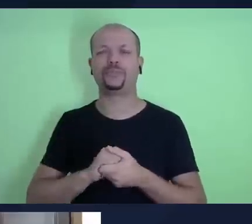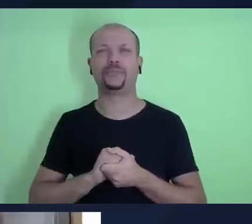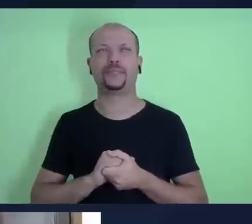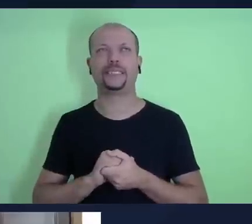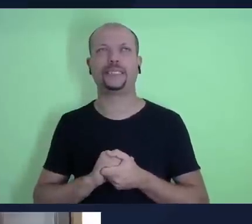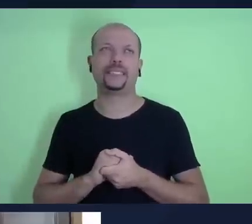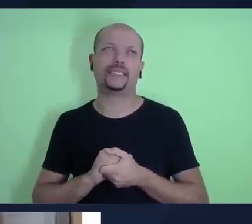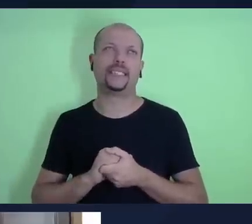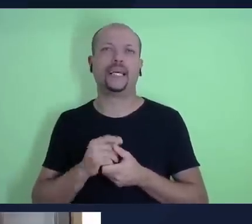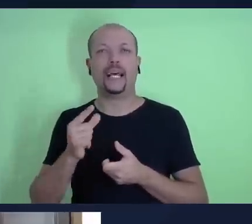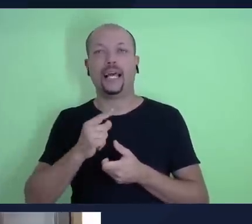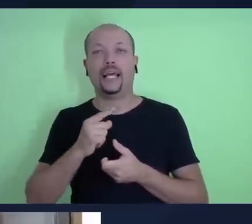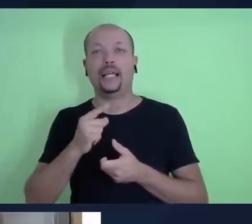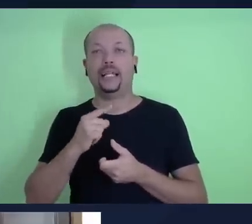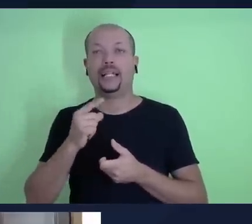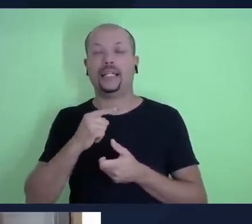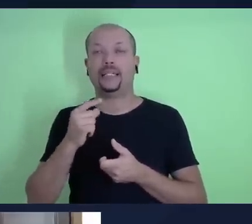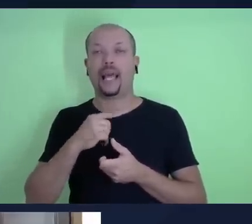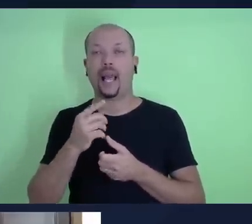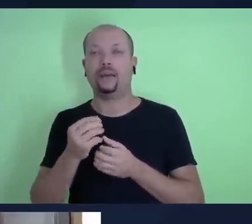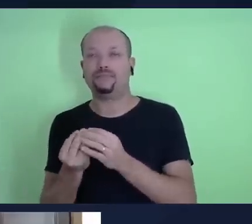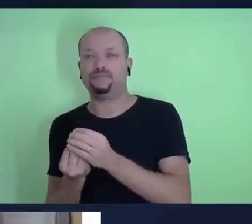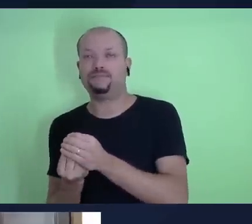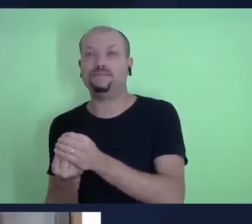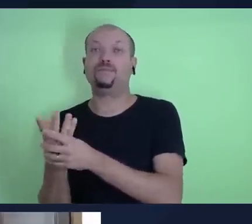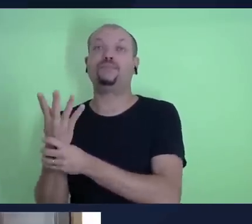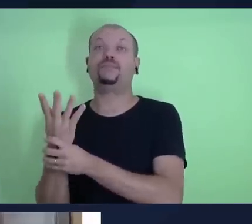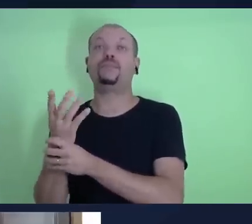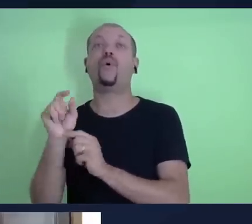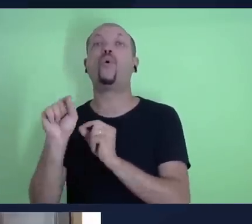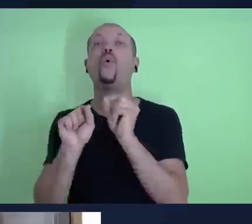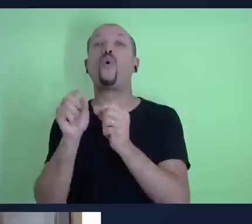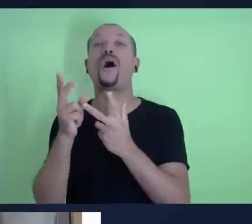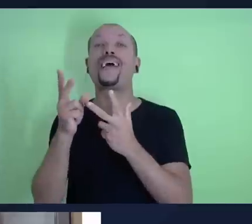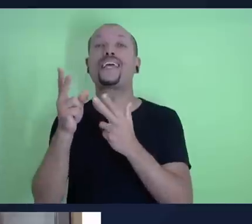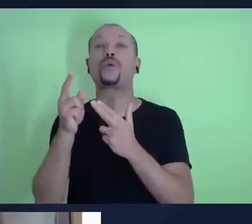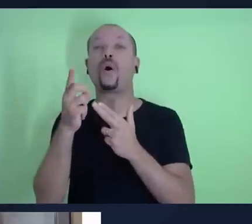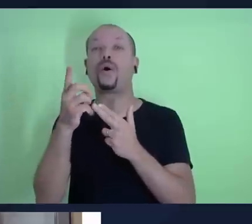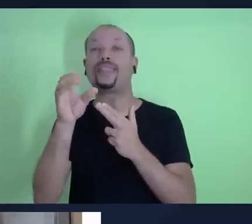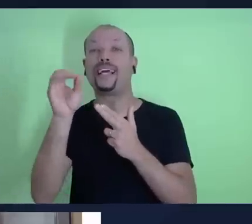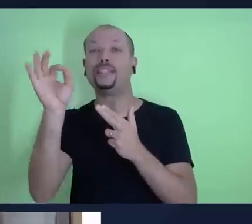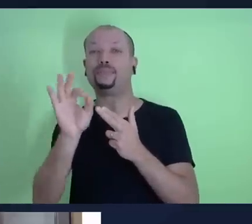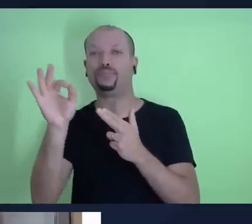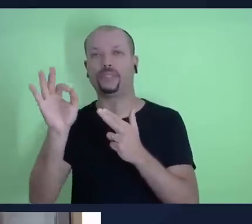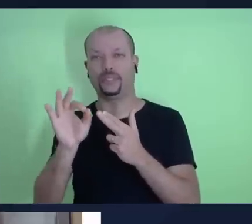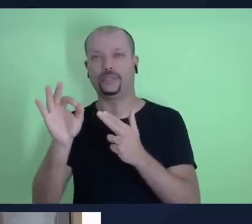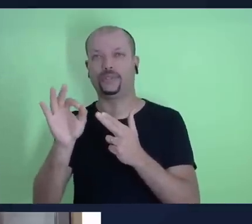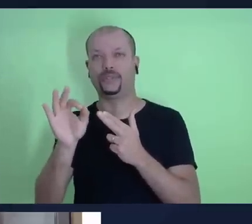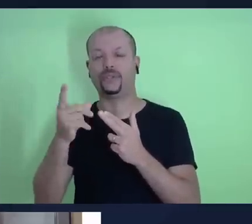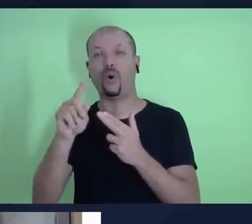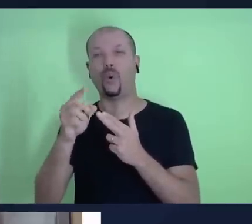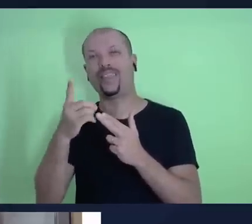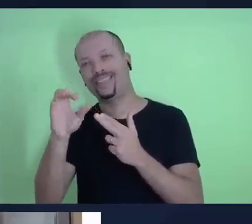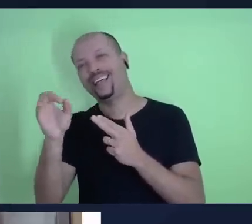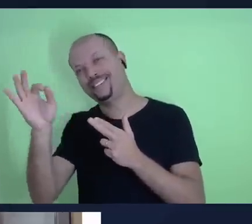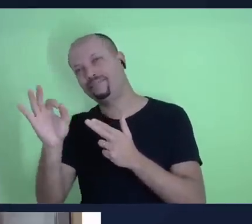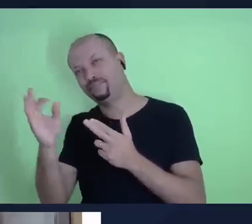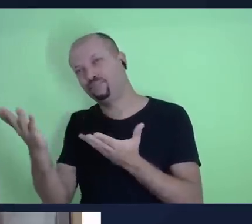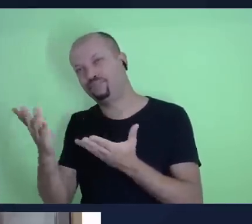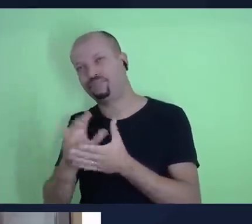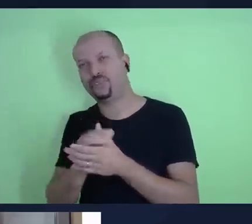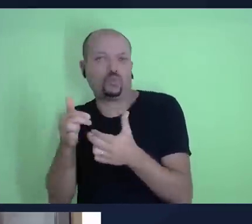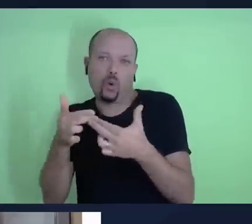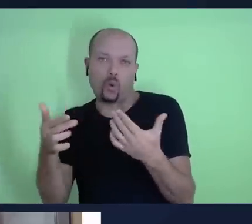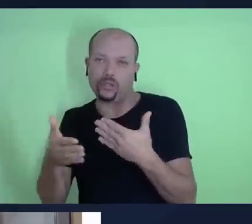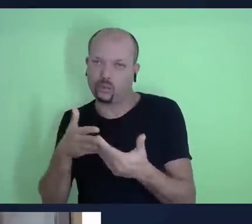origem equivalente a dez por cento ou a décima parte de alguma coisa, não é